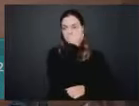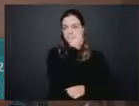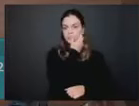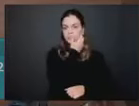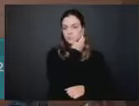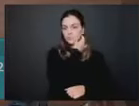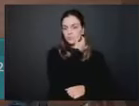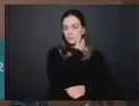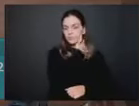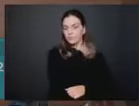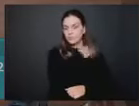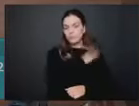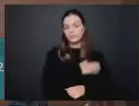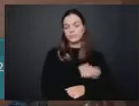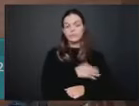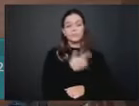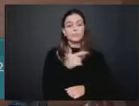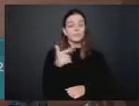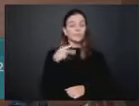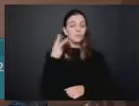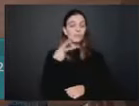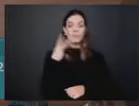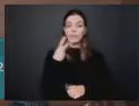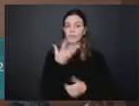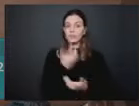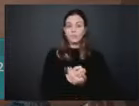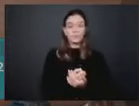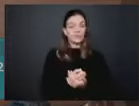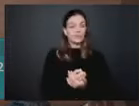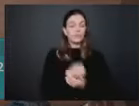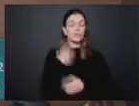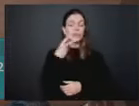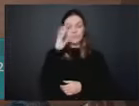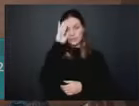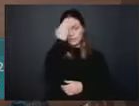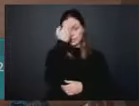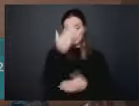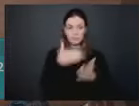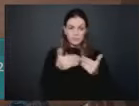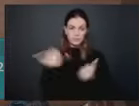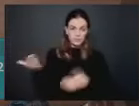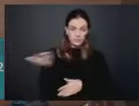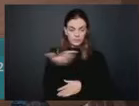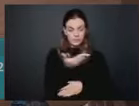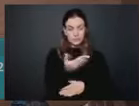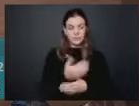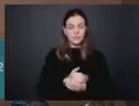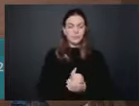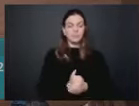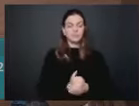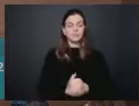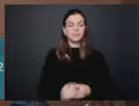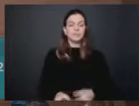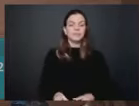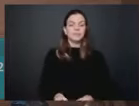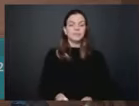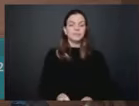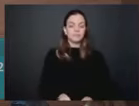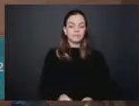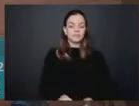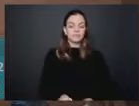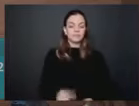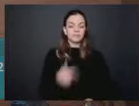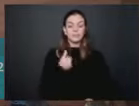Não temos mais vereadores inscritos. Vereador Zezinho, por favor, suas considerações finais aos convidados. Eu quero aproveitar esse